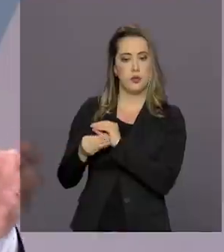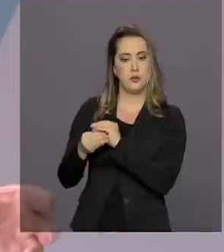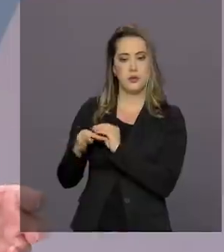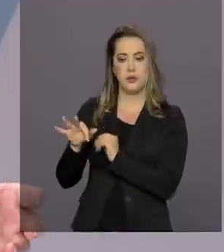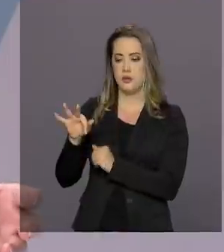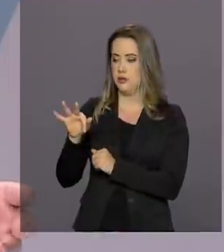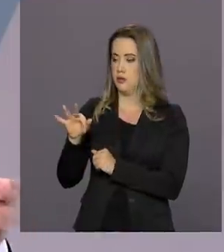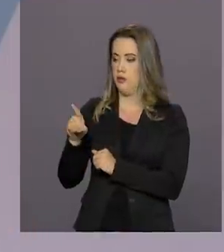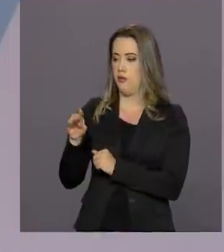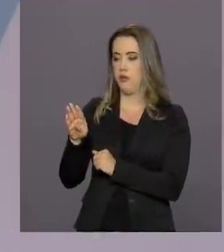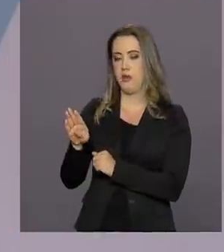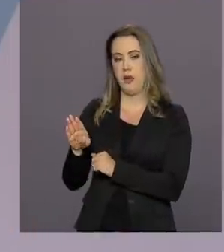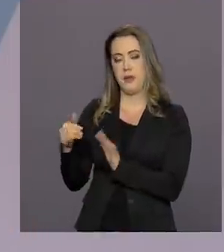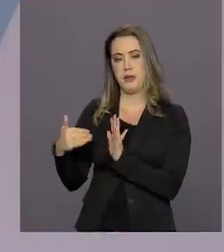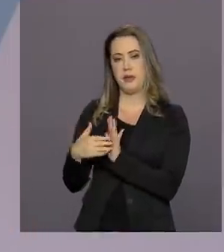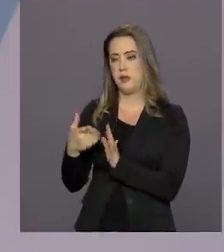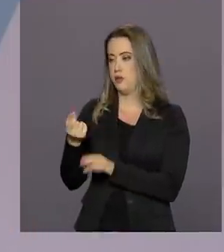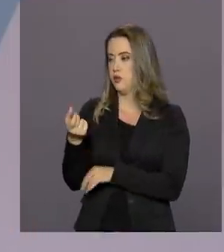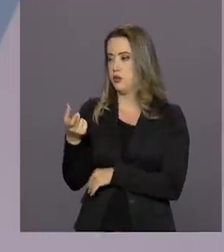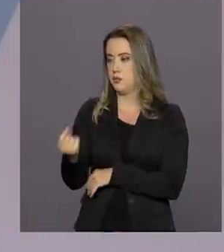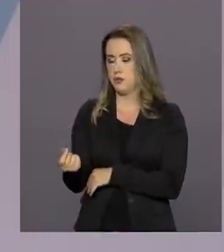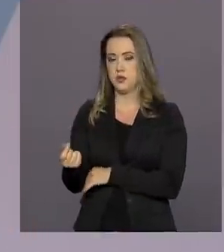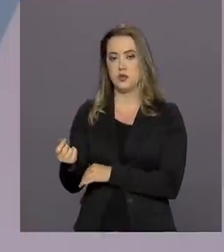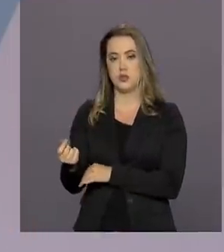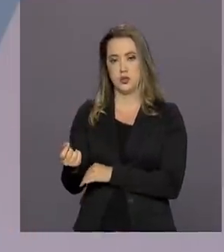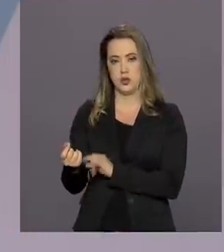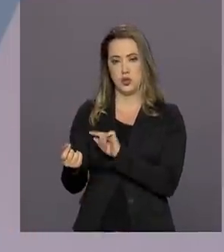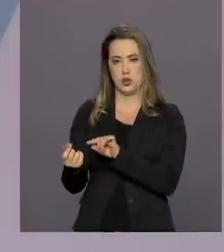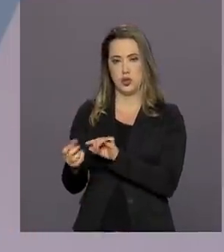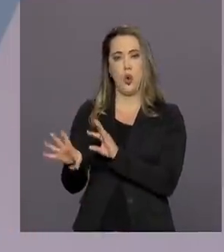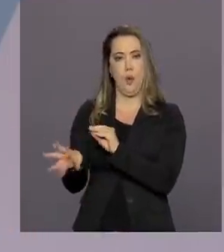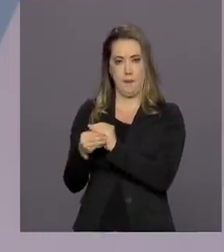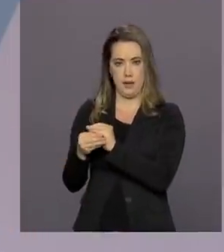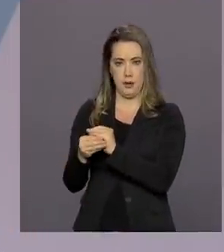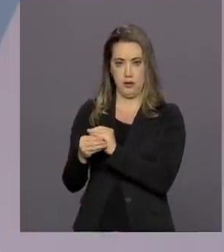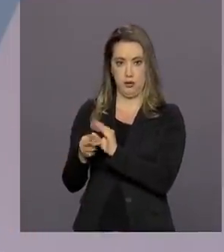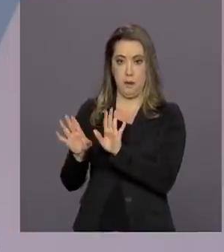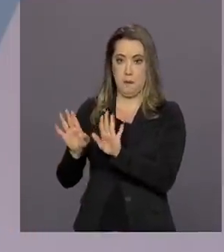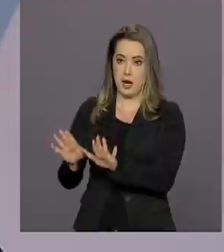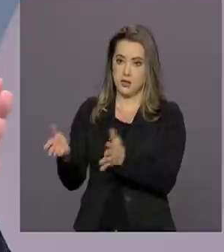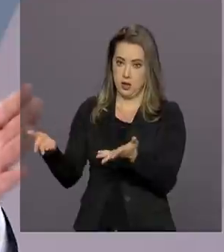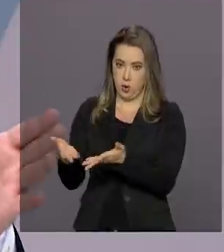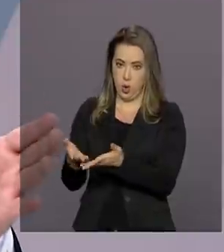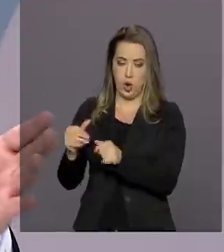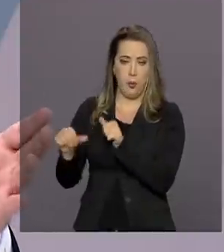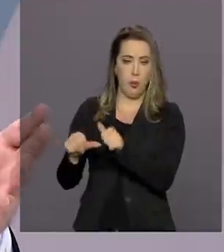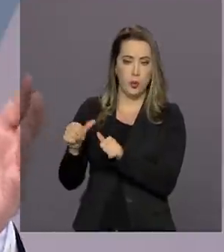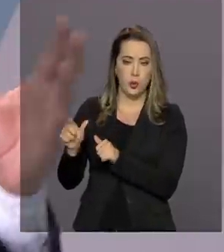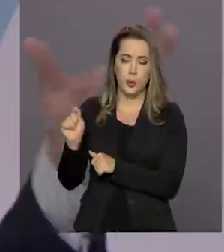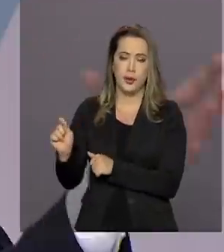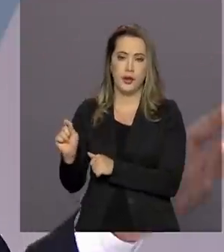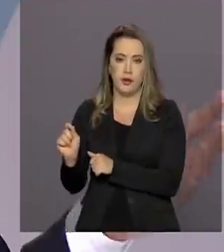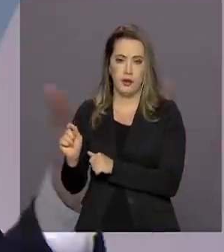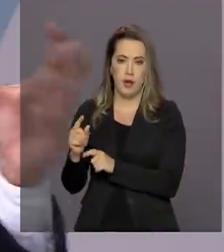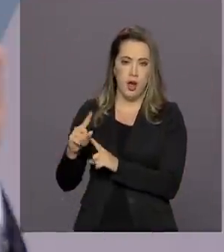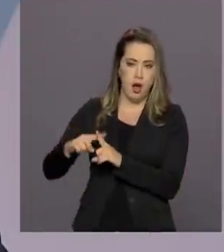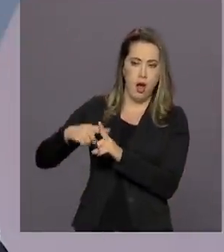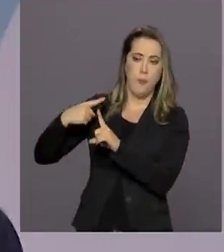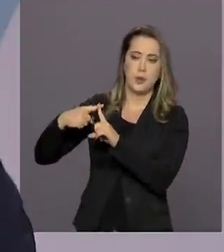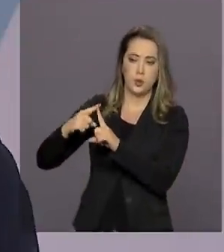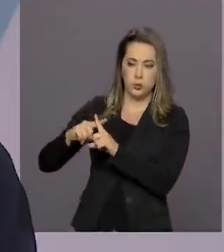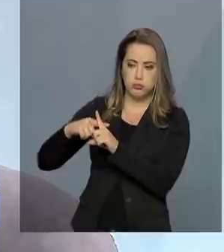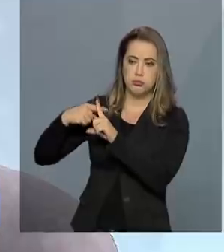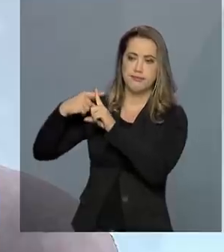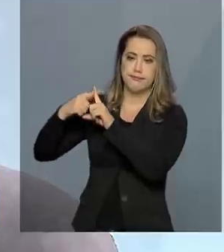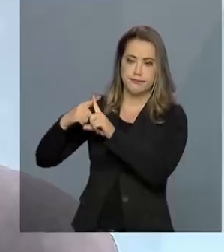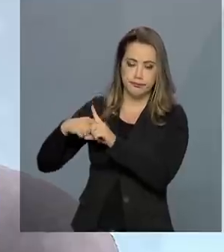fundo até 2020. O governo federal continuará fazendo essa complementação, só que ela vai gradualmente aumentar. Como é que era? Como é que